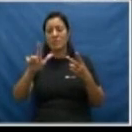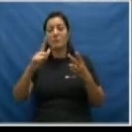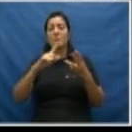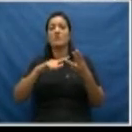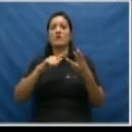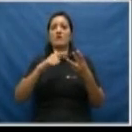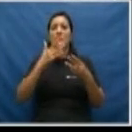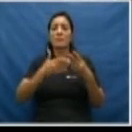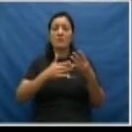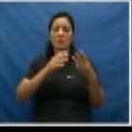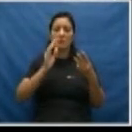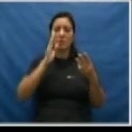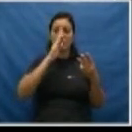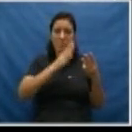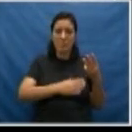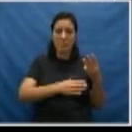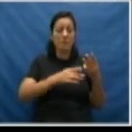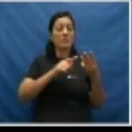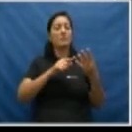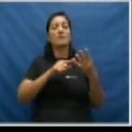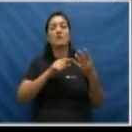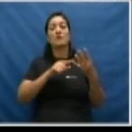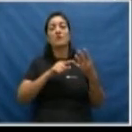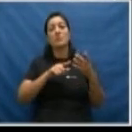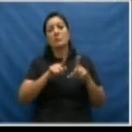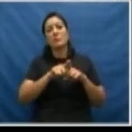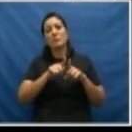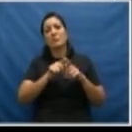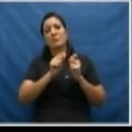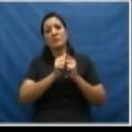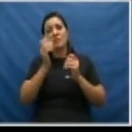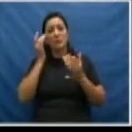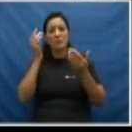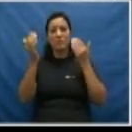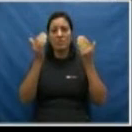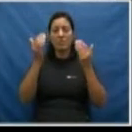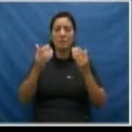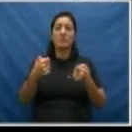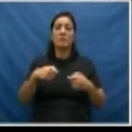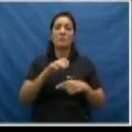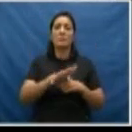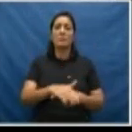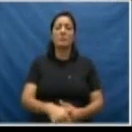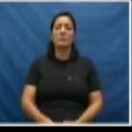o tratamento específico para essa menina, inclusive o acompanhamento psicológico.